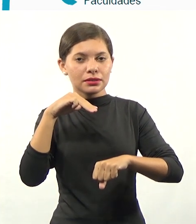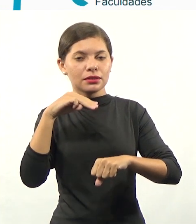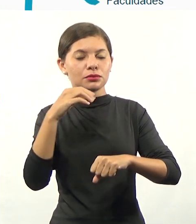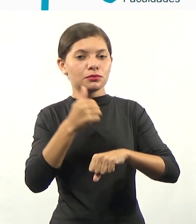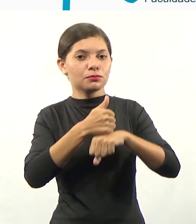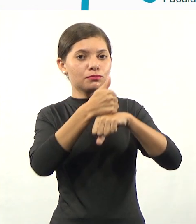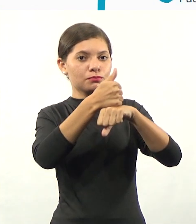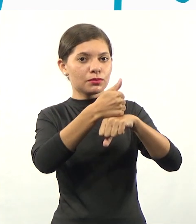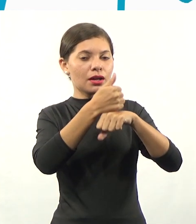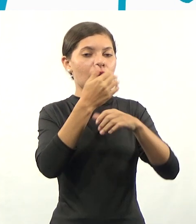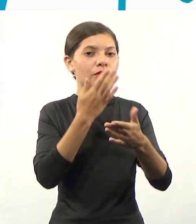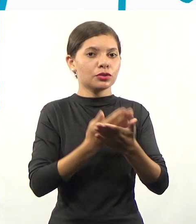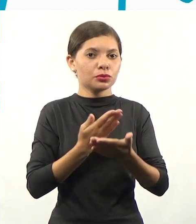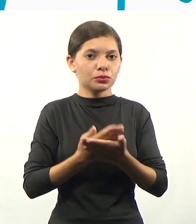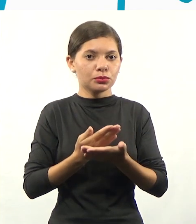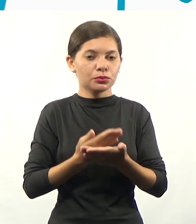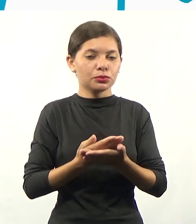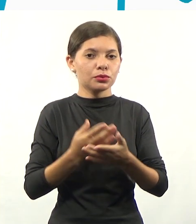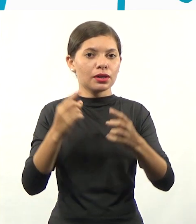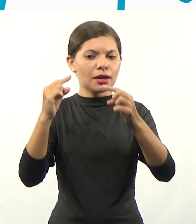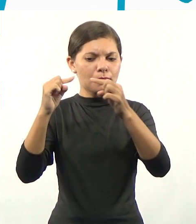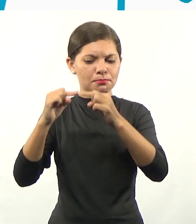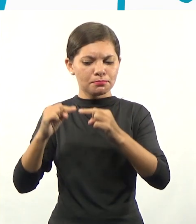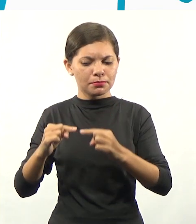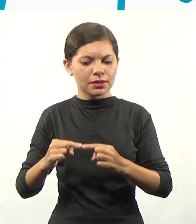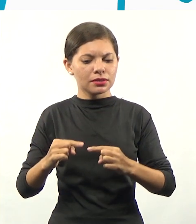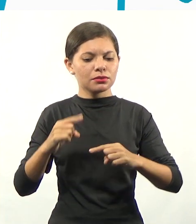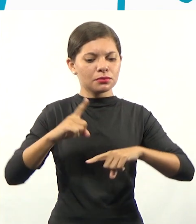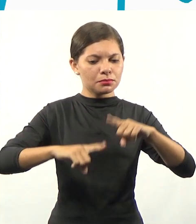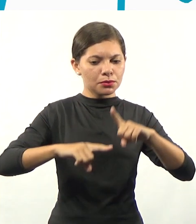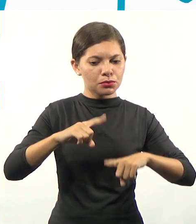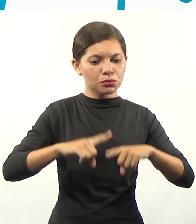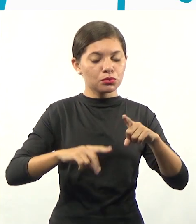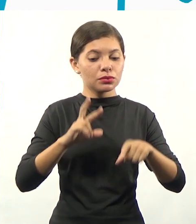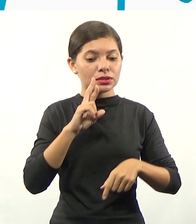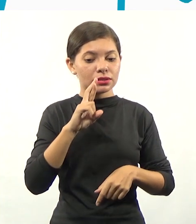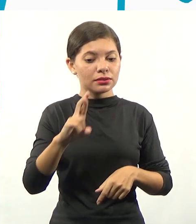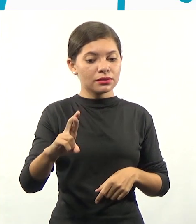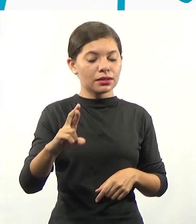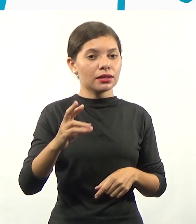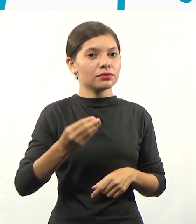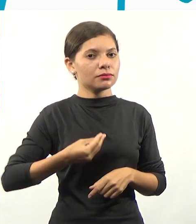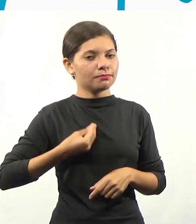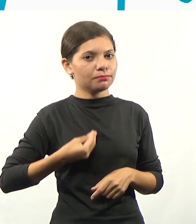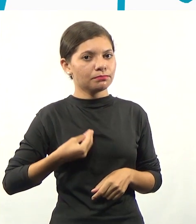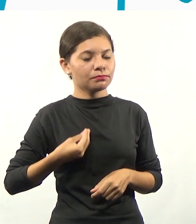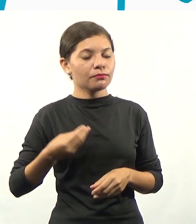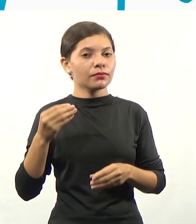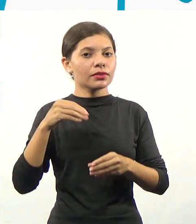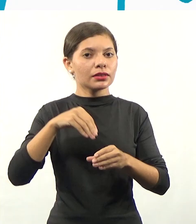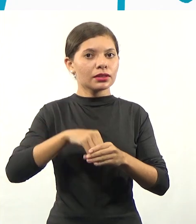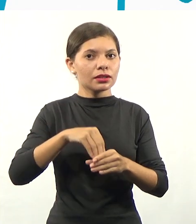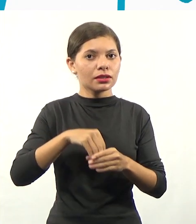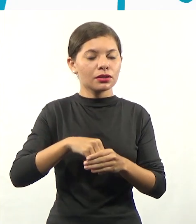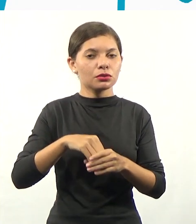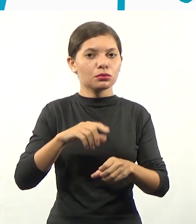dedicar ao estudo e aplicação de produtos e resultados a partir da realidade. E dentro do doutorado, eu vou ter,